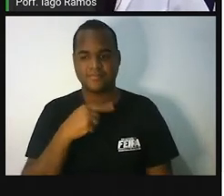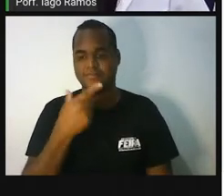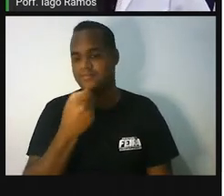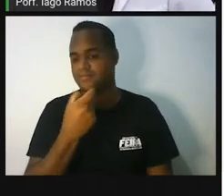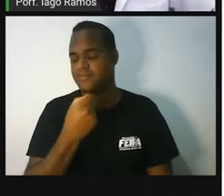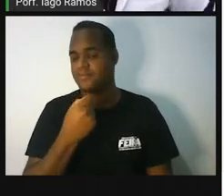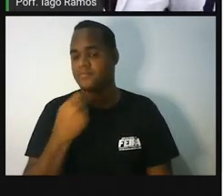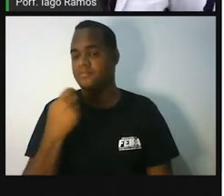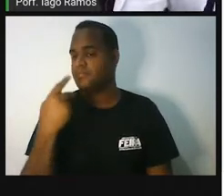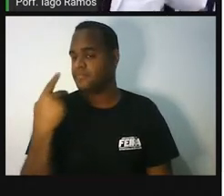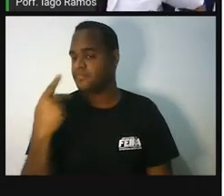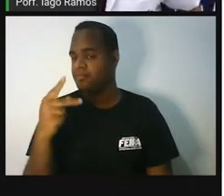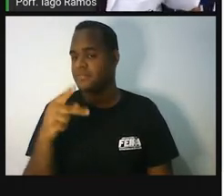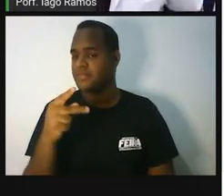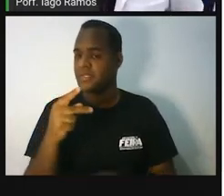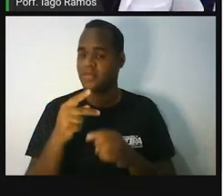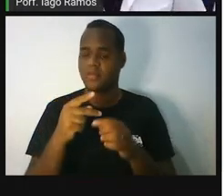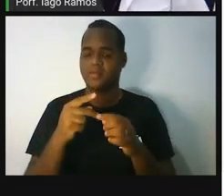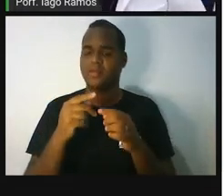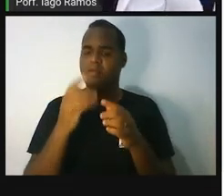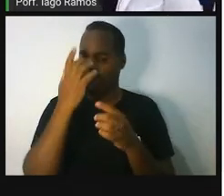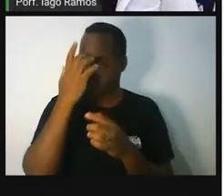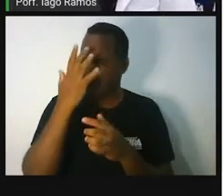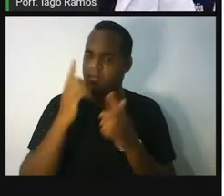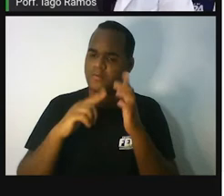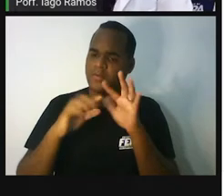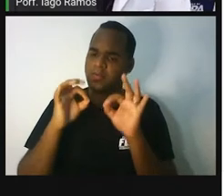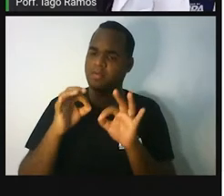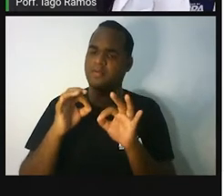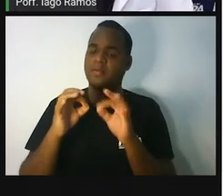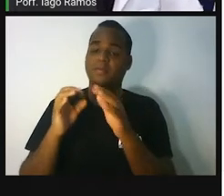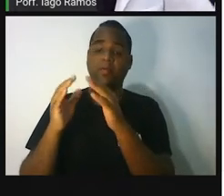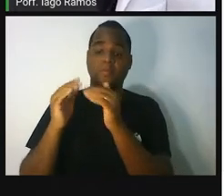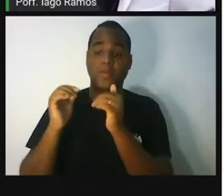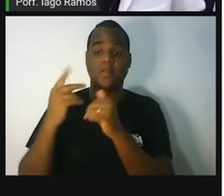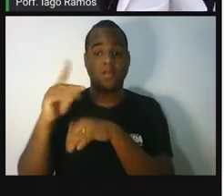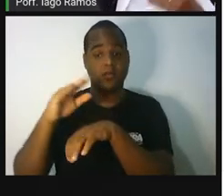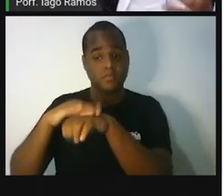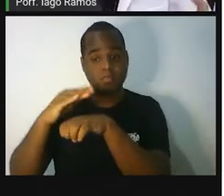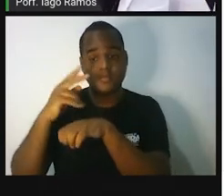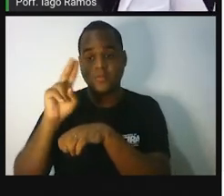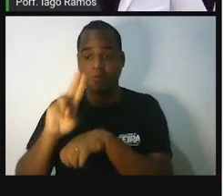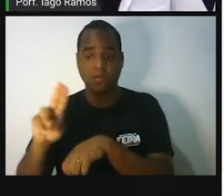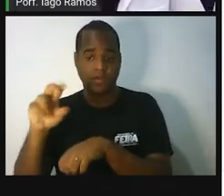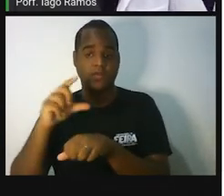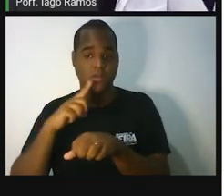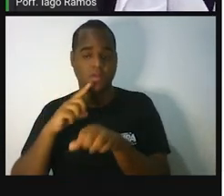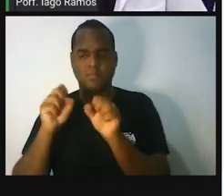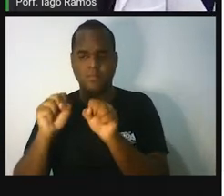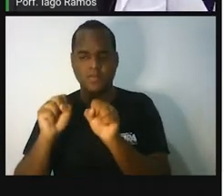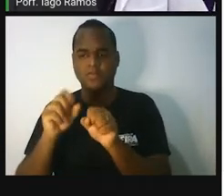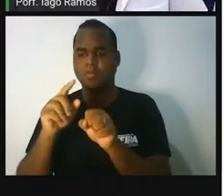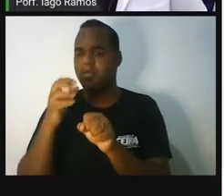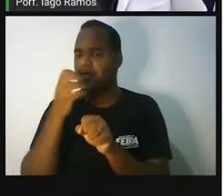Com a calculadora, isso fica mais fácil. Por isso que é bom você pedir que a pessoa use uma calculadora e ir até mais rápido.